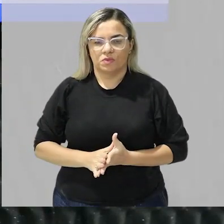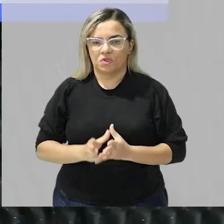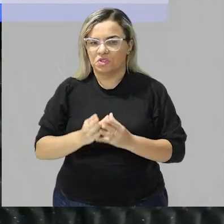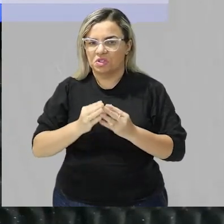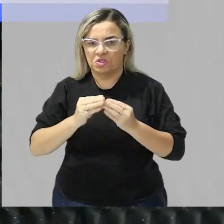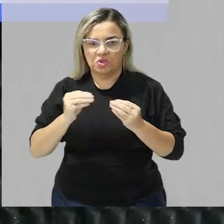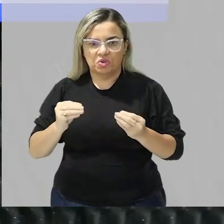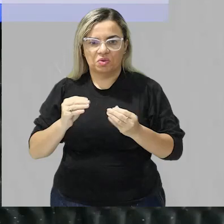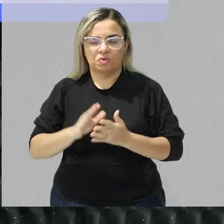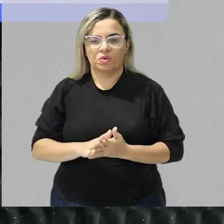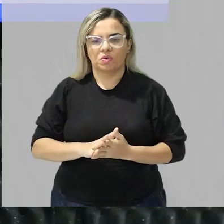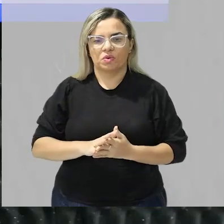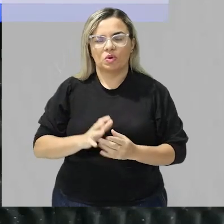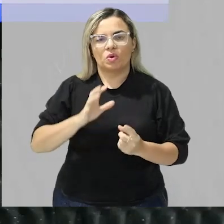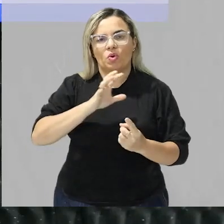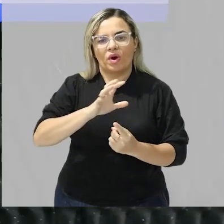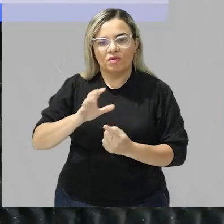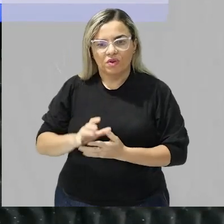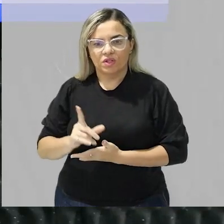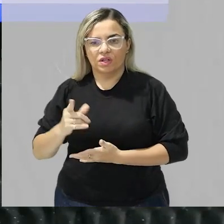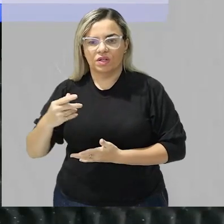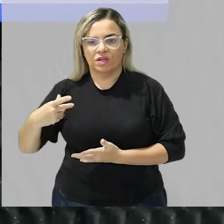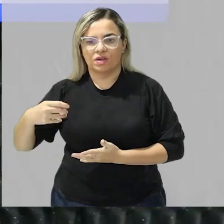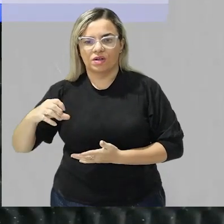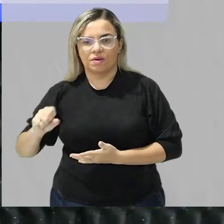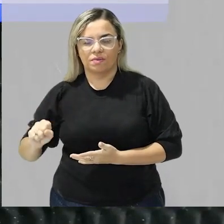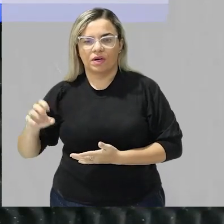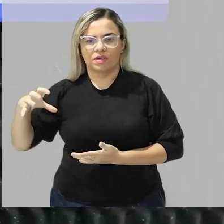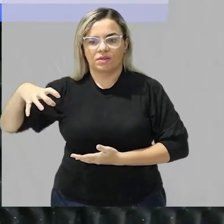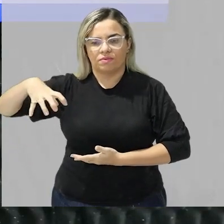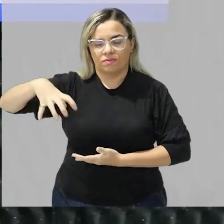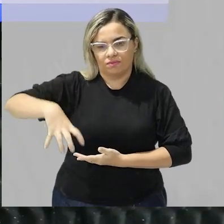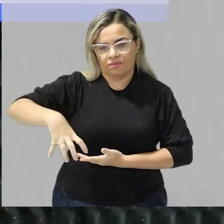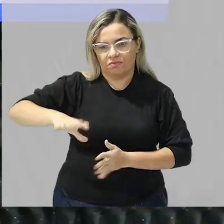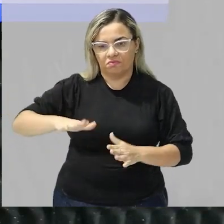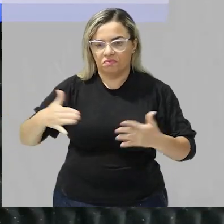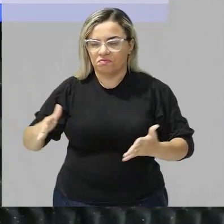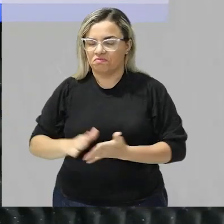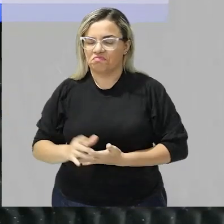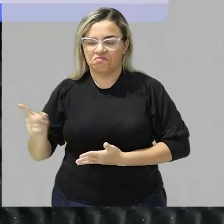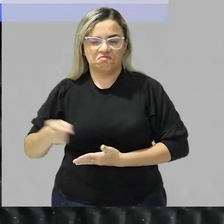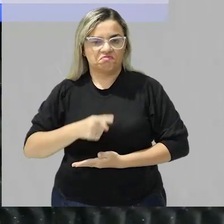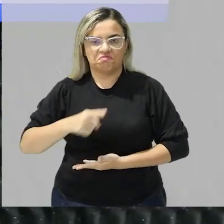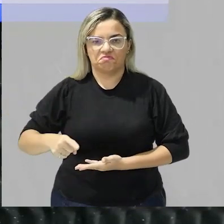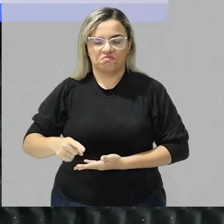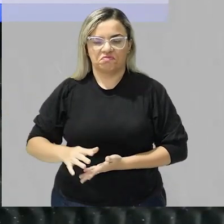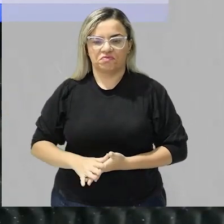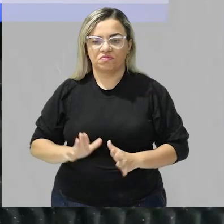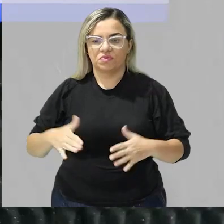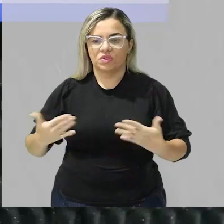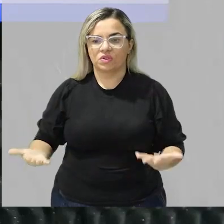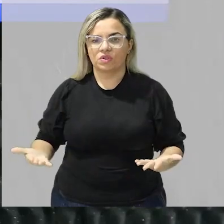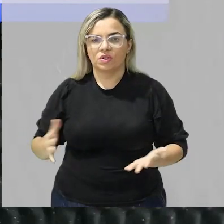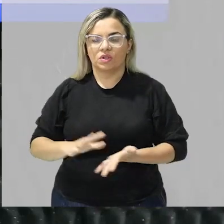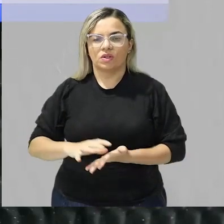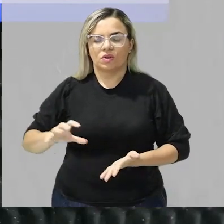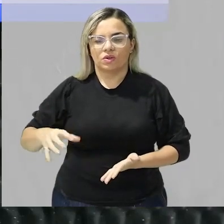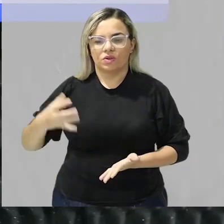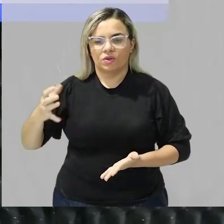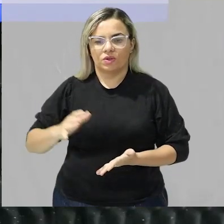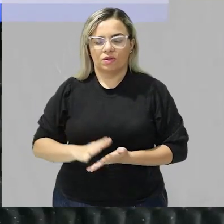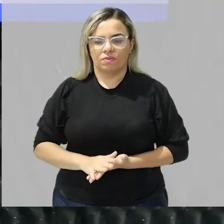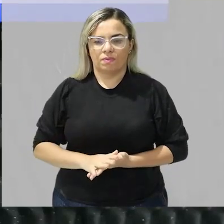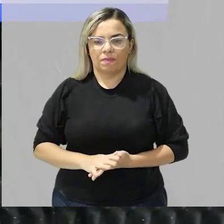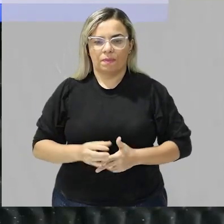lipase então se eu tenho um medicamento que inibe a ação dessa lipase o que que vai acontecer? a